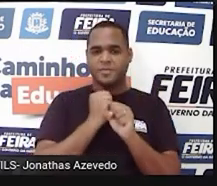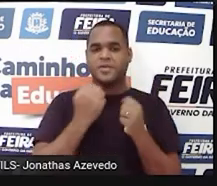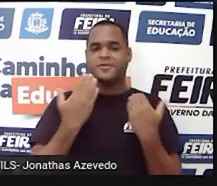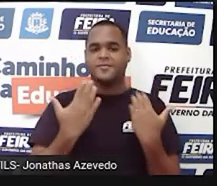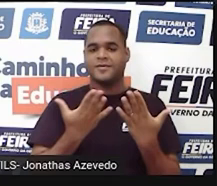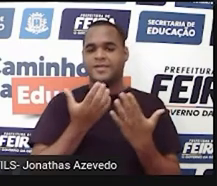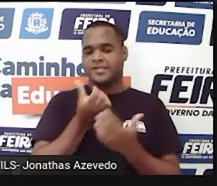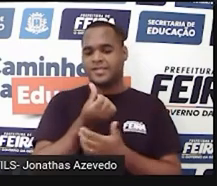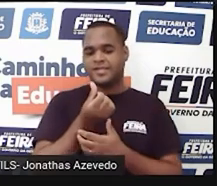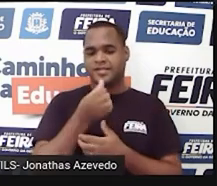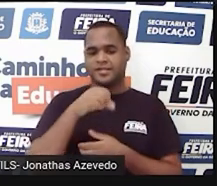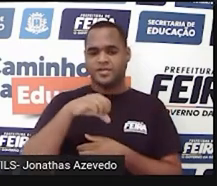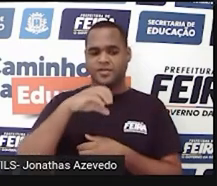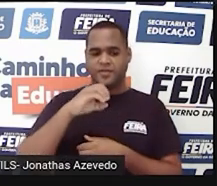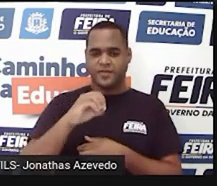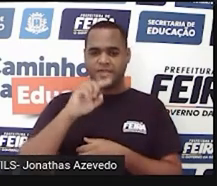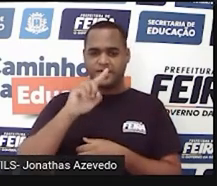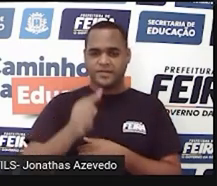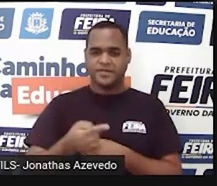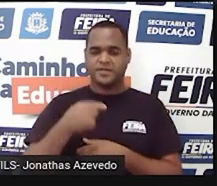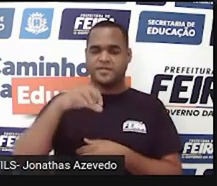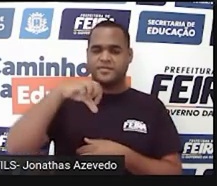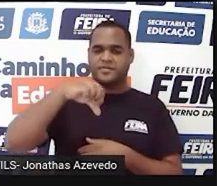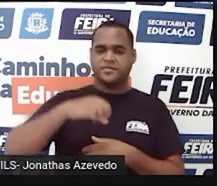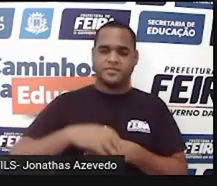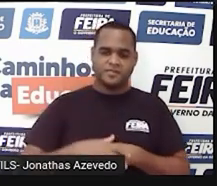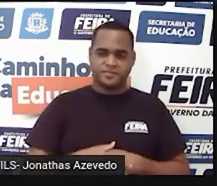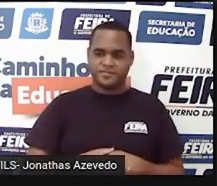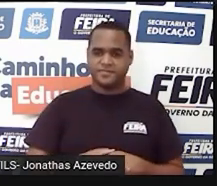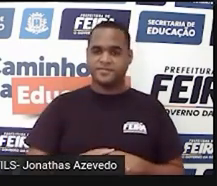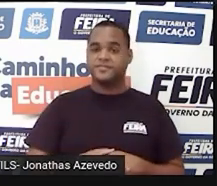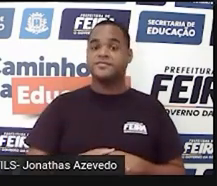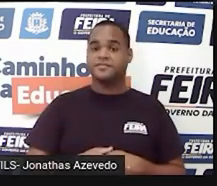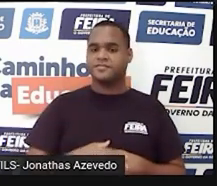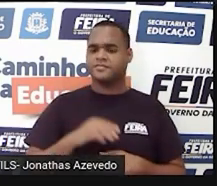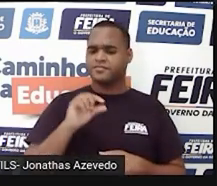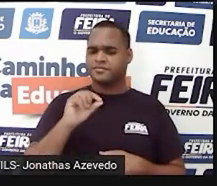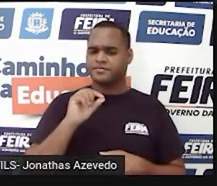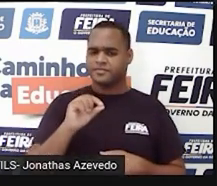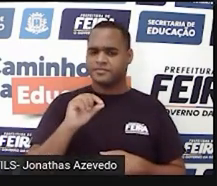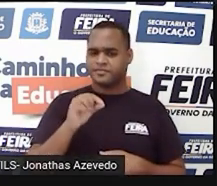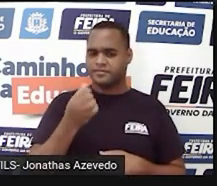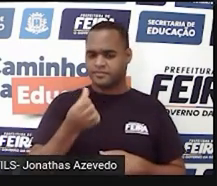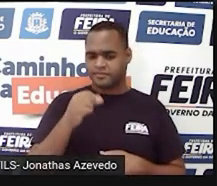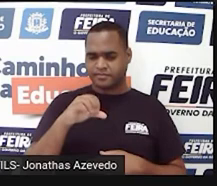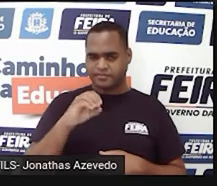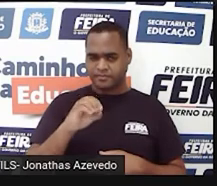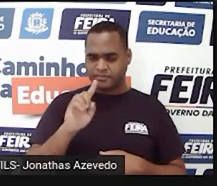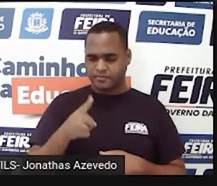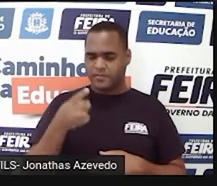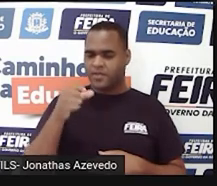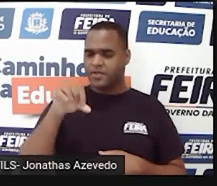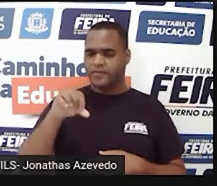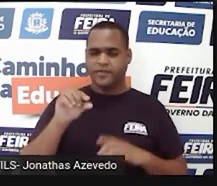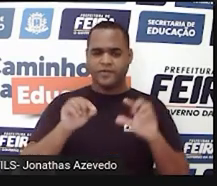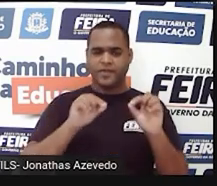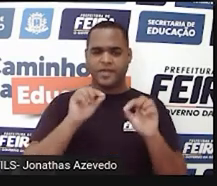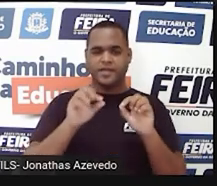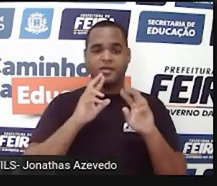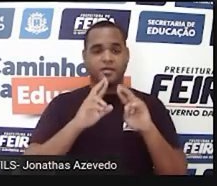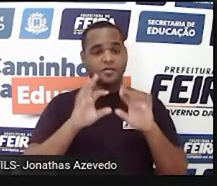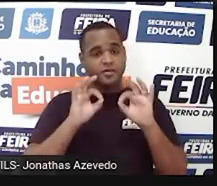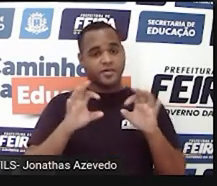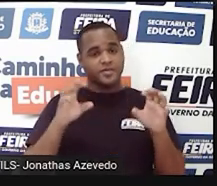690,9. E o que é esse 6,9? É a resposta para a